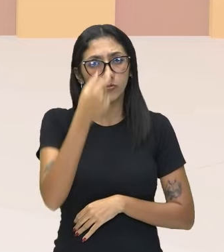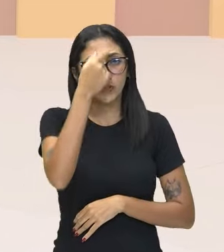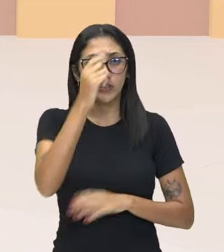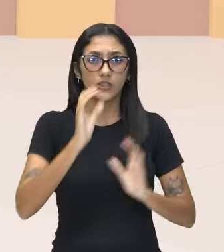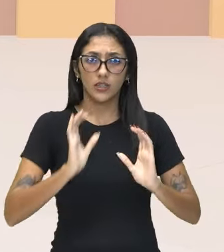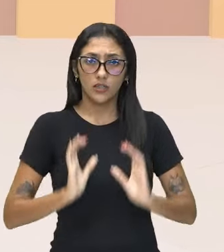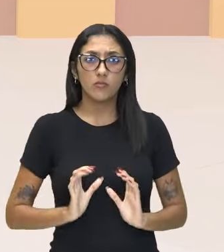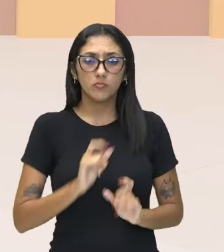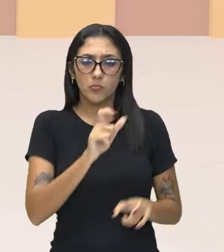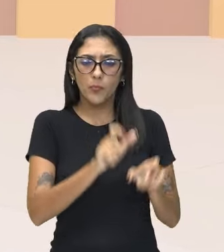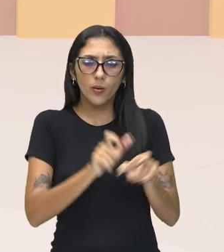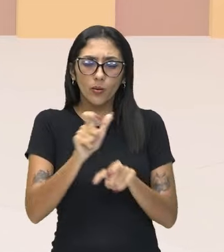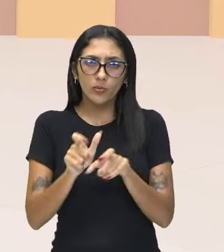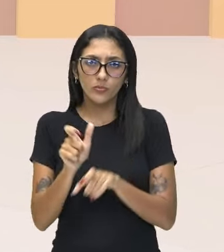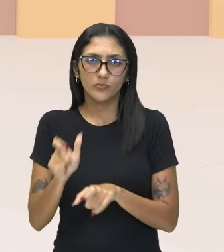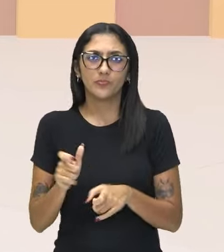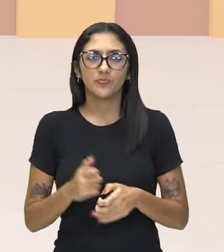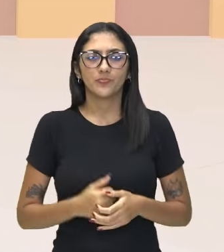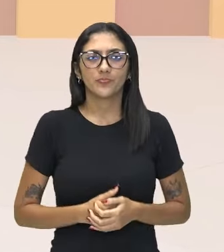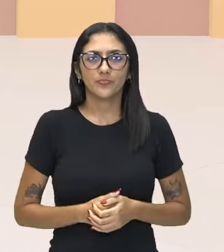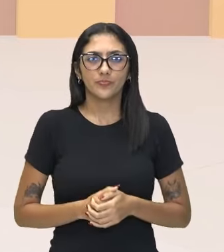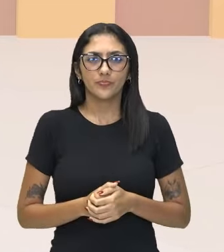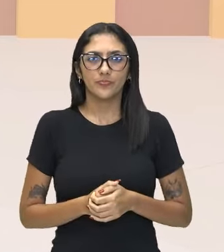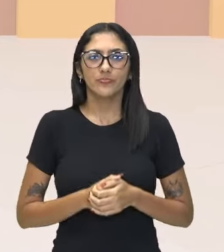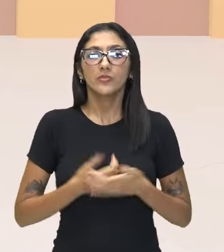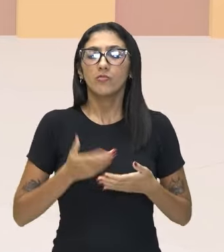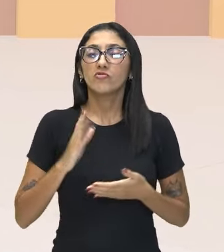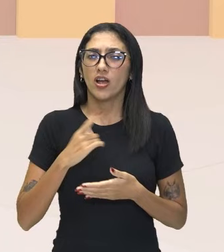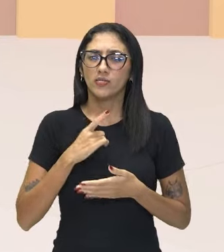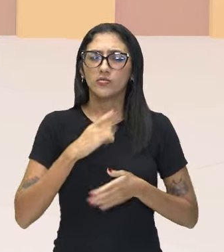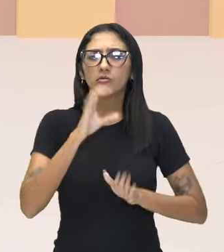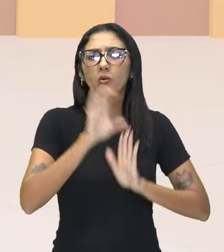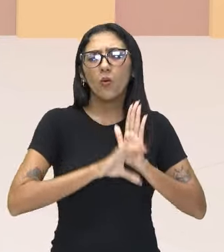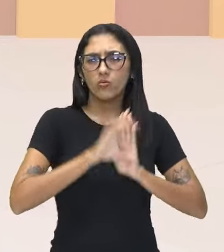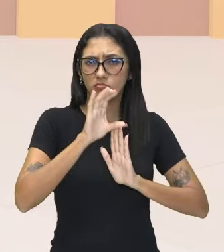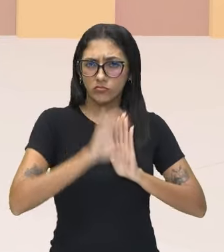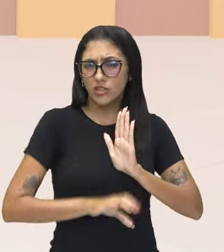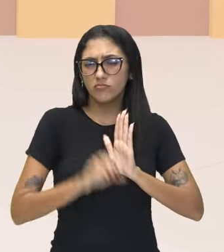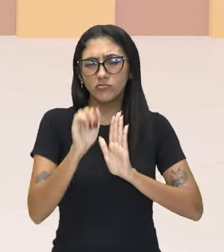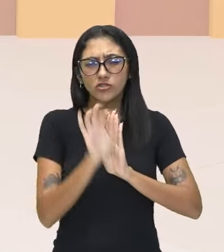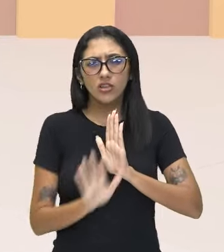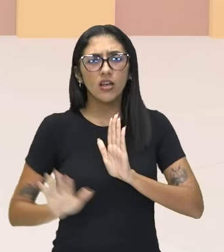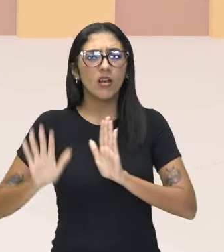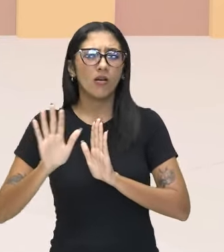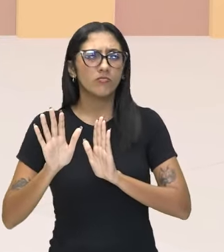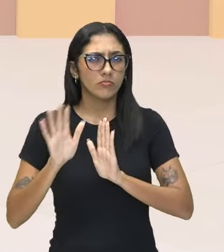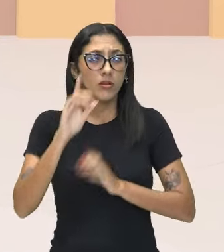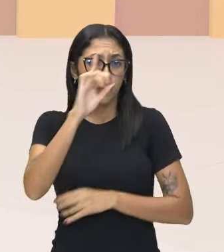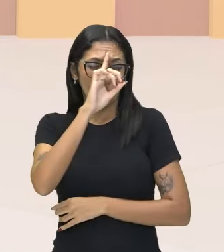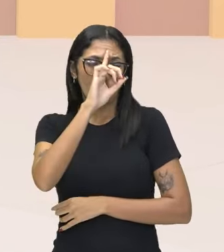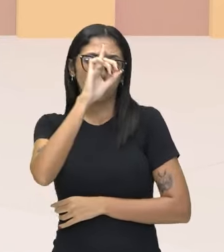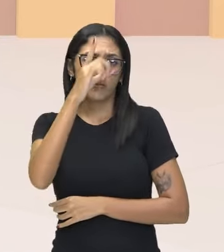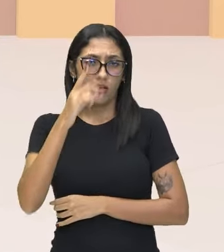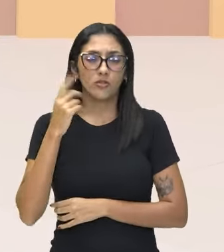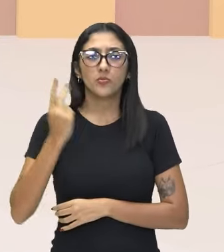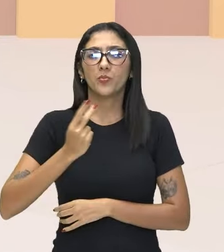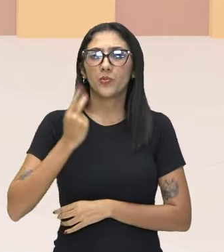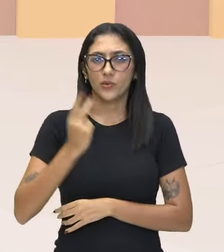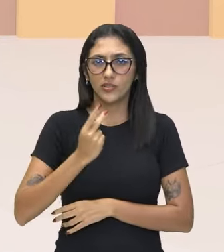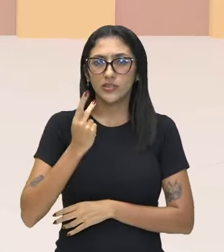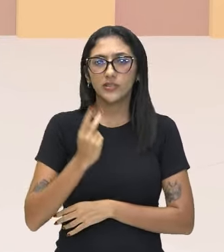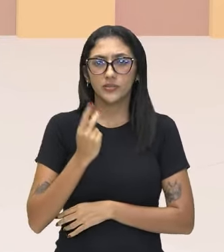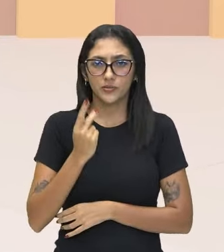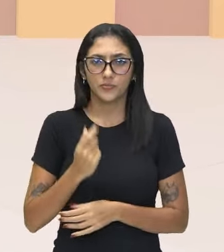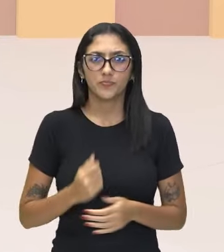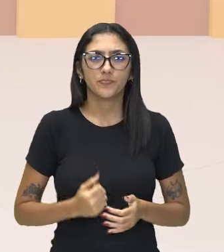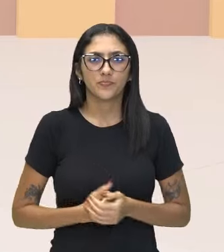tá bom? Então, a gente já começa com esse conceito geral aí da ideia de política. É a ideia do bem comum, a